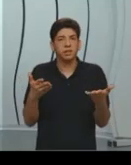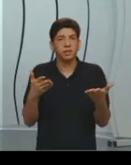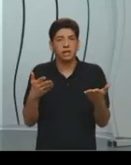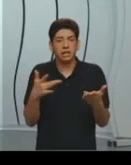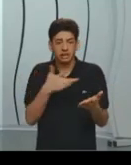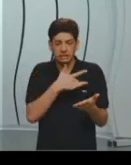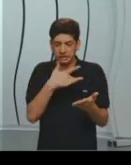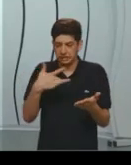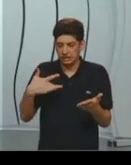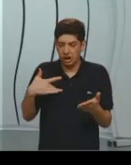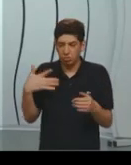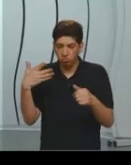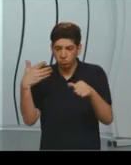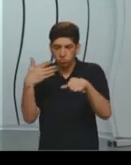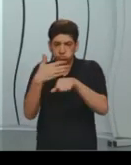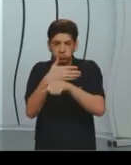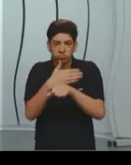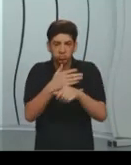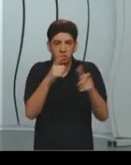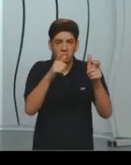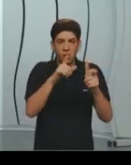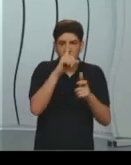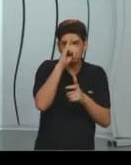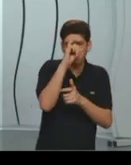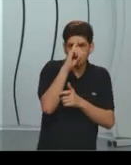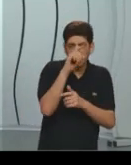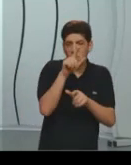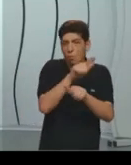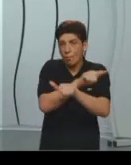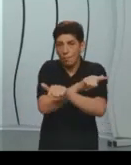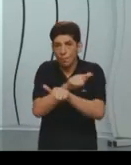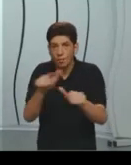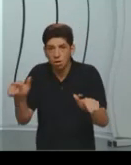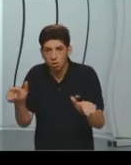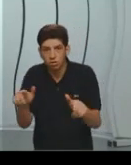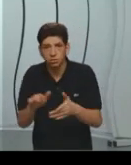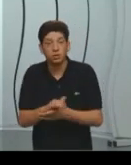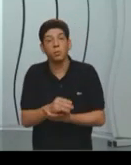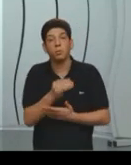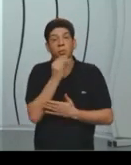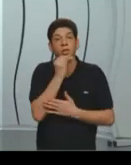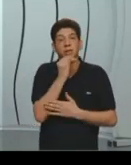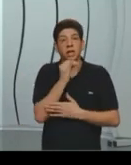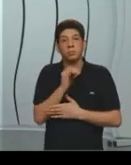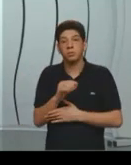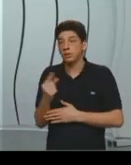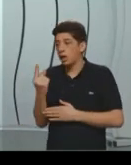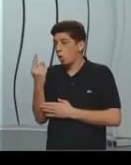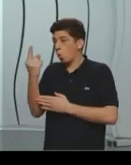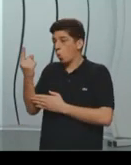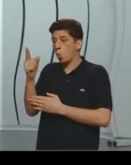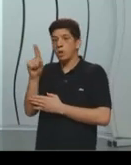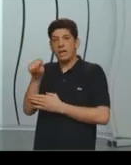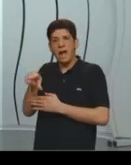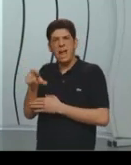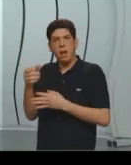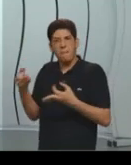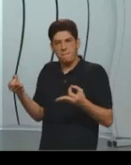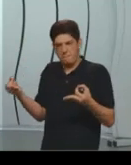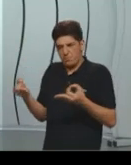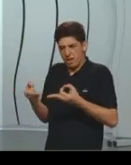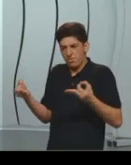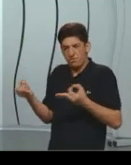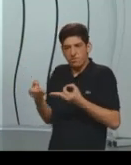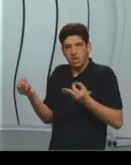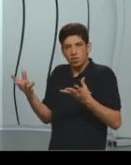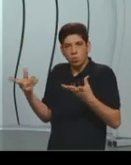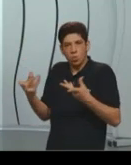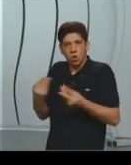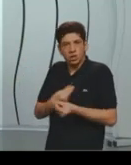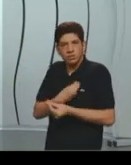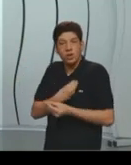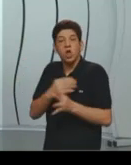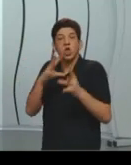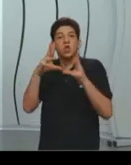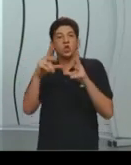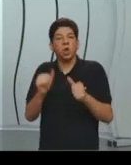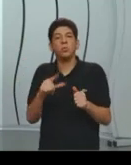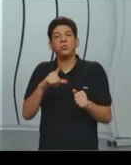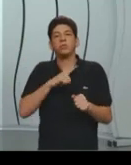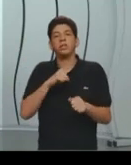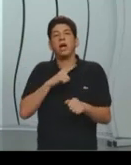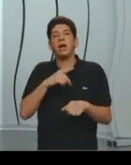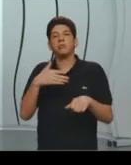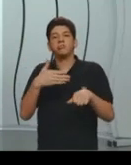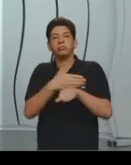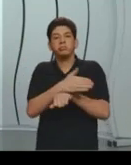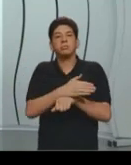saúde. Já um outro país, que o IDH é um, que seria perfeito, qualidade de vida ótima, todo mundo tinha acesso à